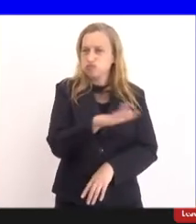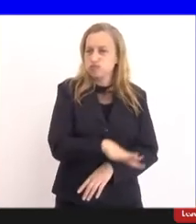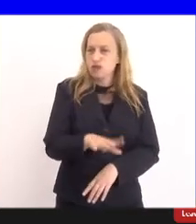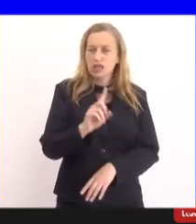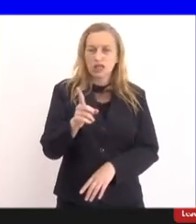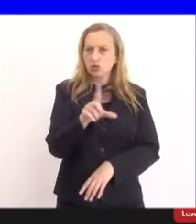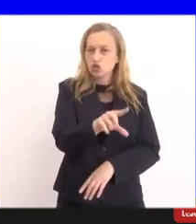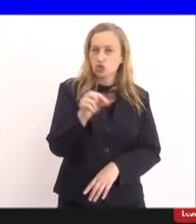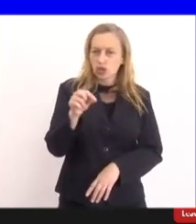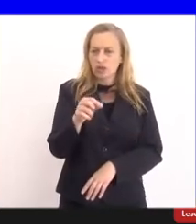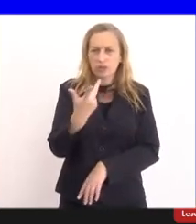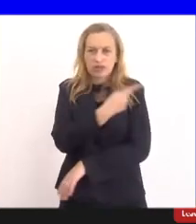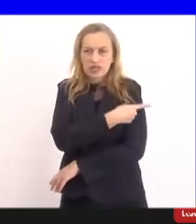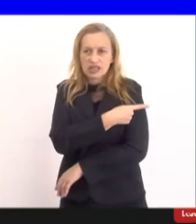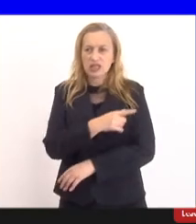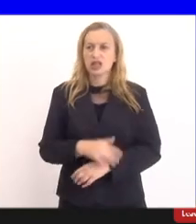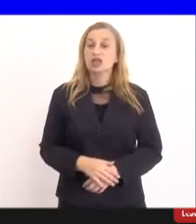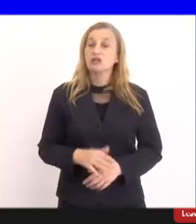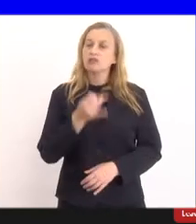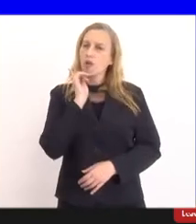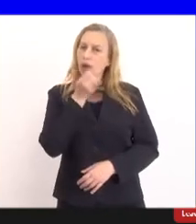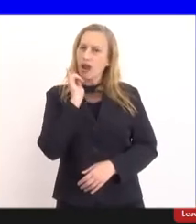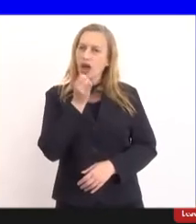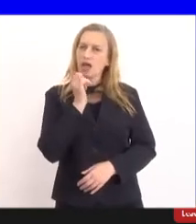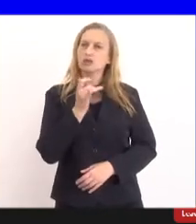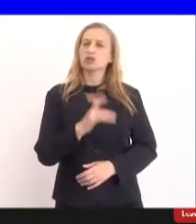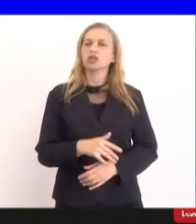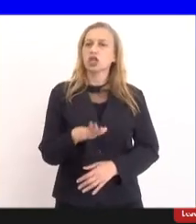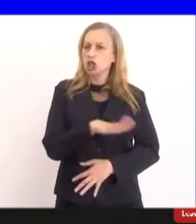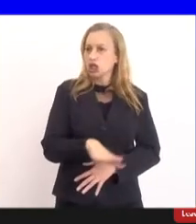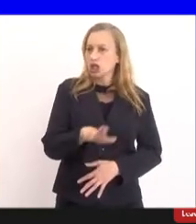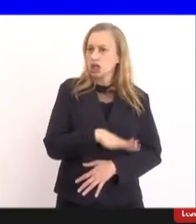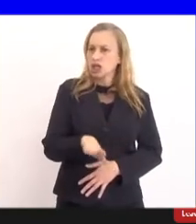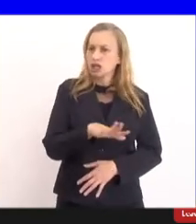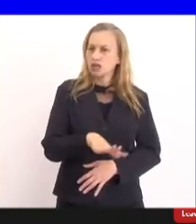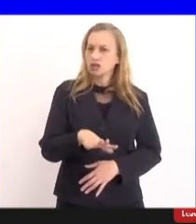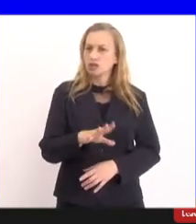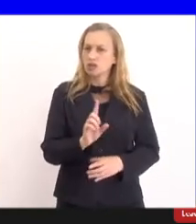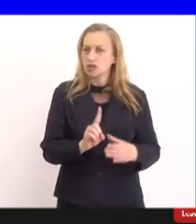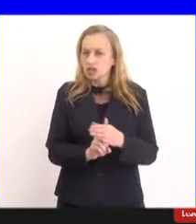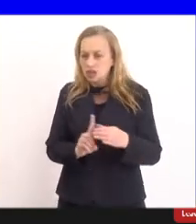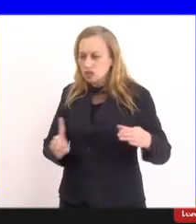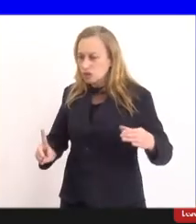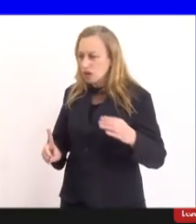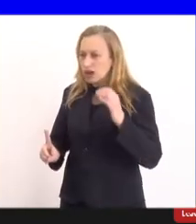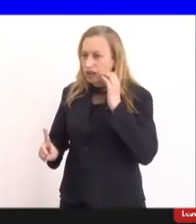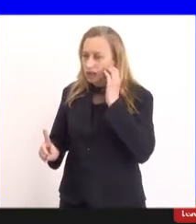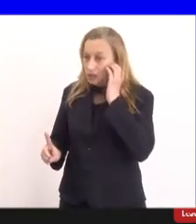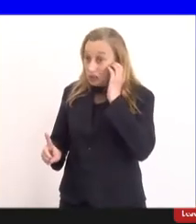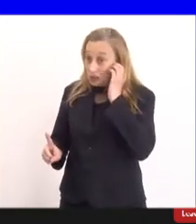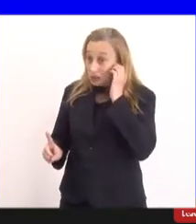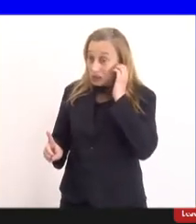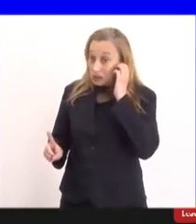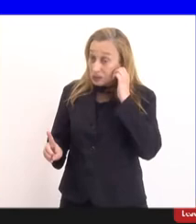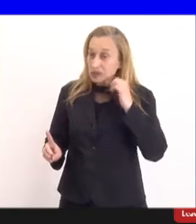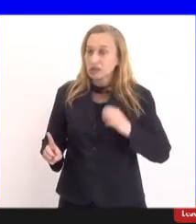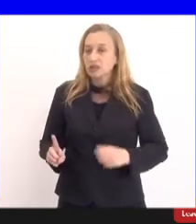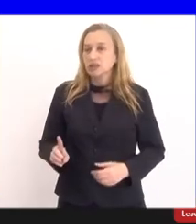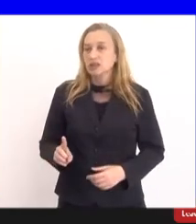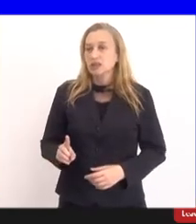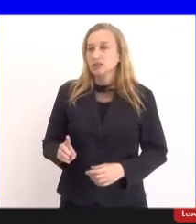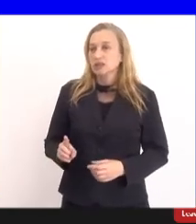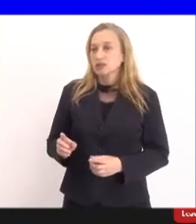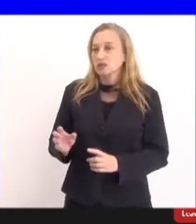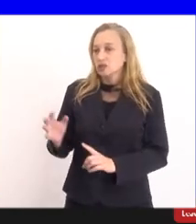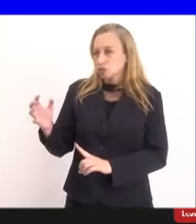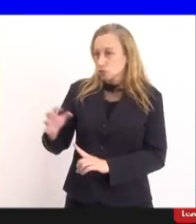optaram pela vacinação. Inclusive, temos relatos de que crianças estão sendo isoladas, ridicularizadas, até mesmo sendo ameaçadas